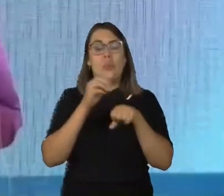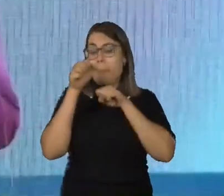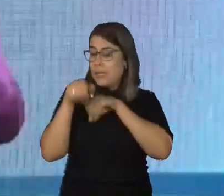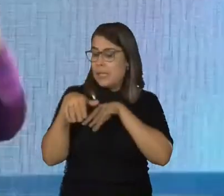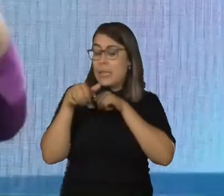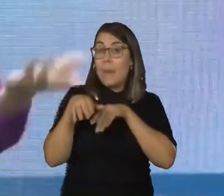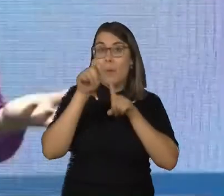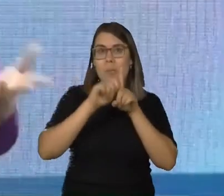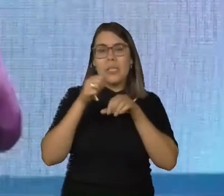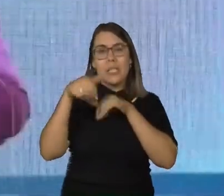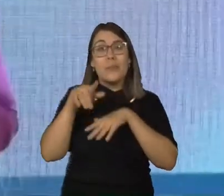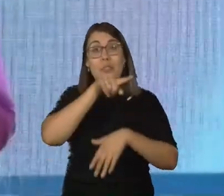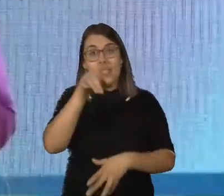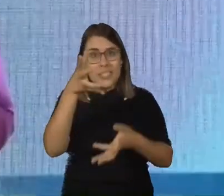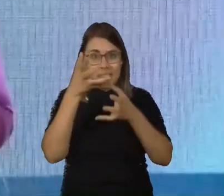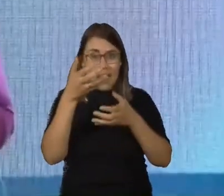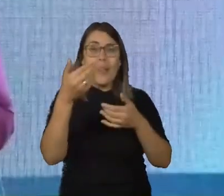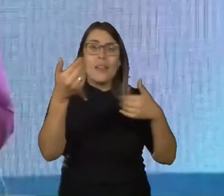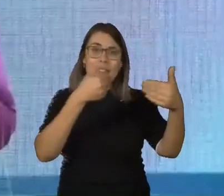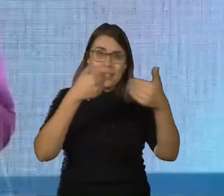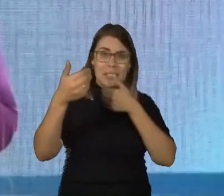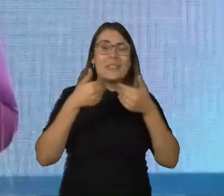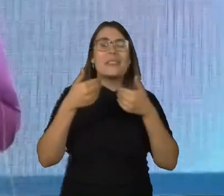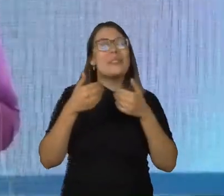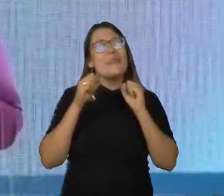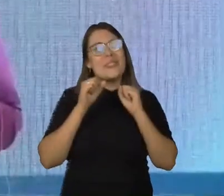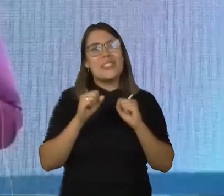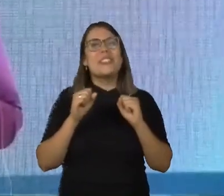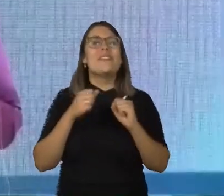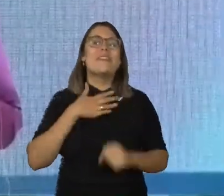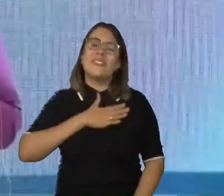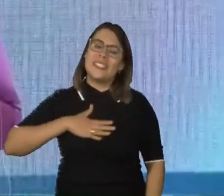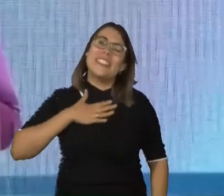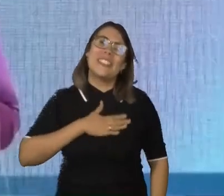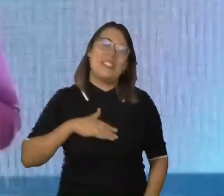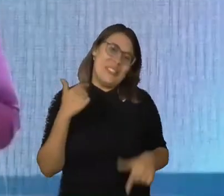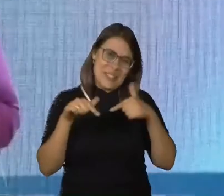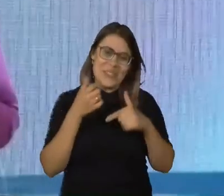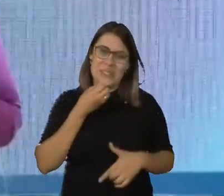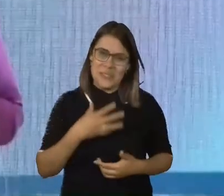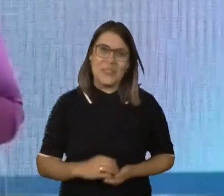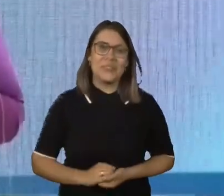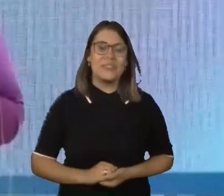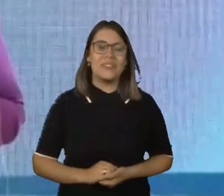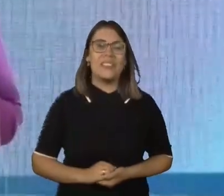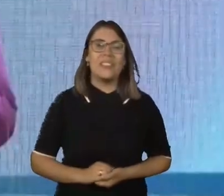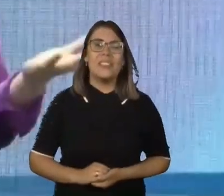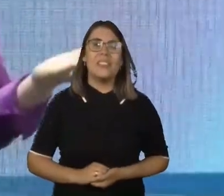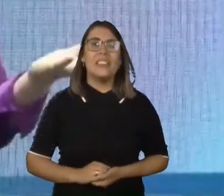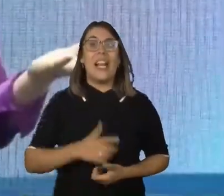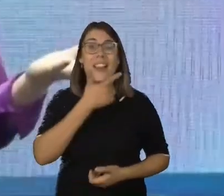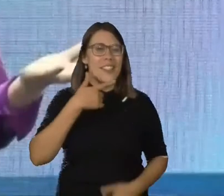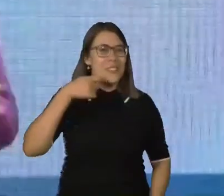Quem tiver interesse, entra em contato com a gente lá e, com certeza, vai conhecer um pouquinho do nosso trabalho, tá? Alex